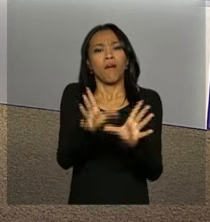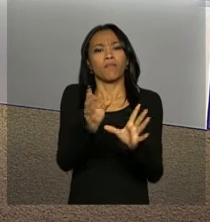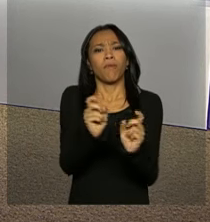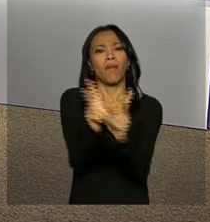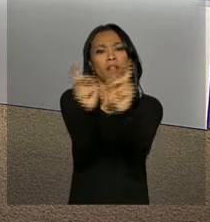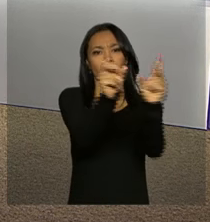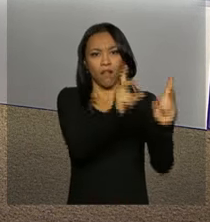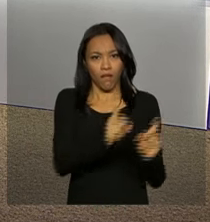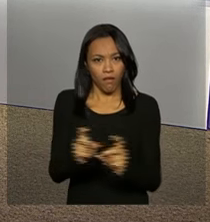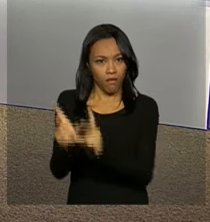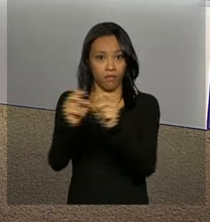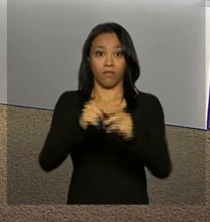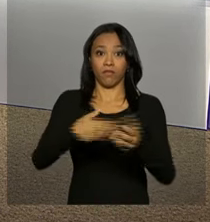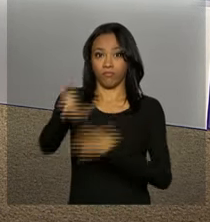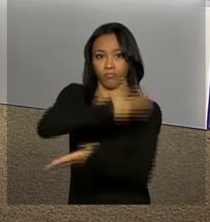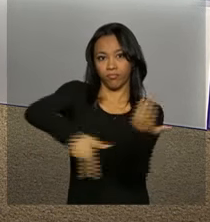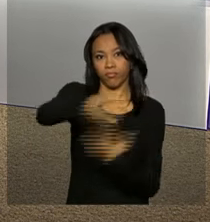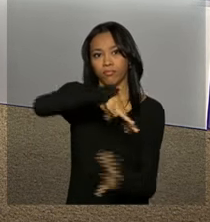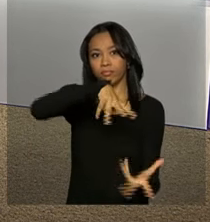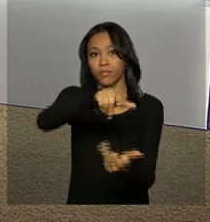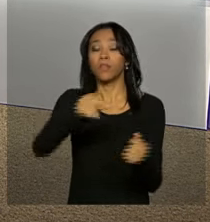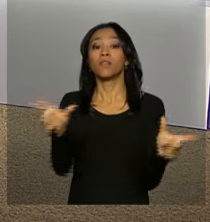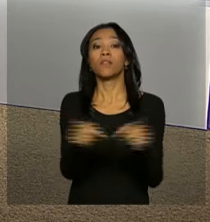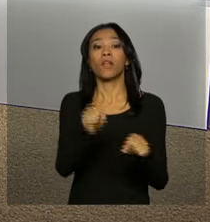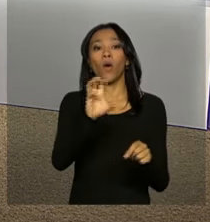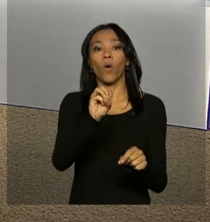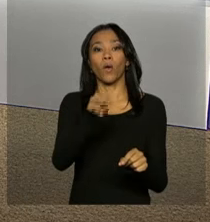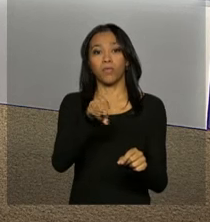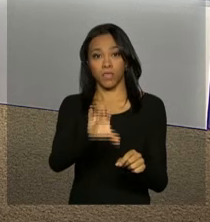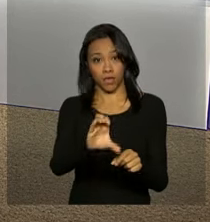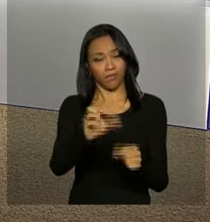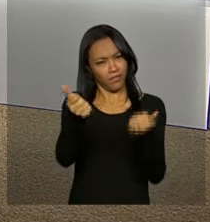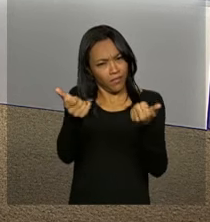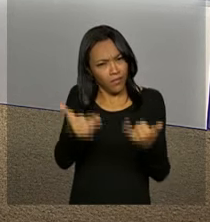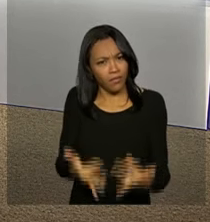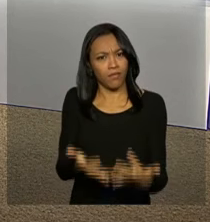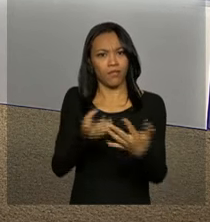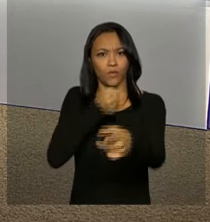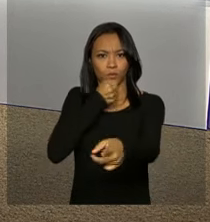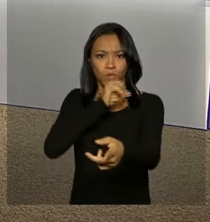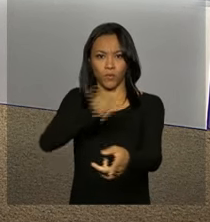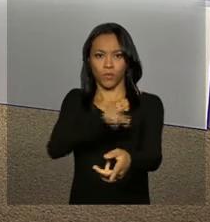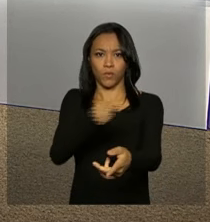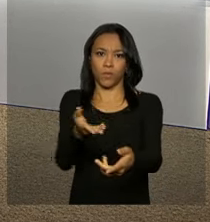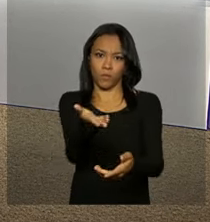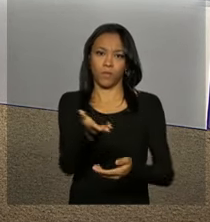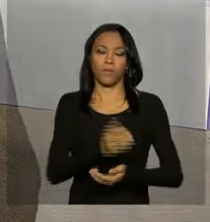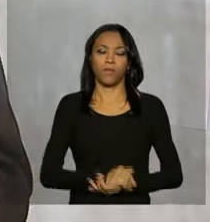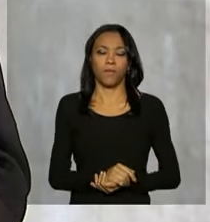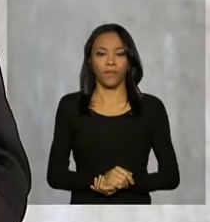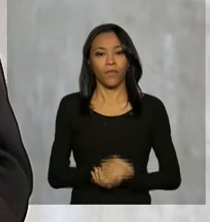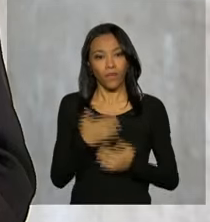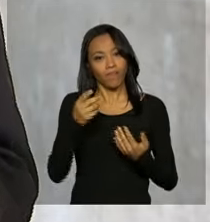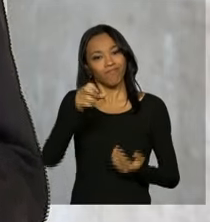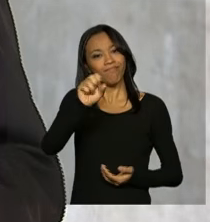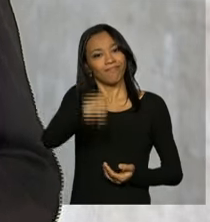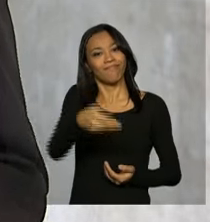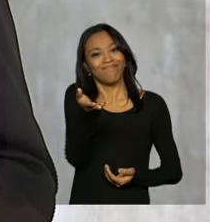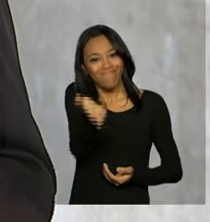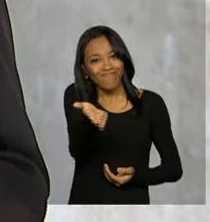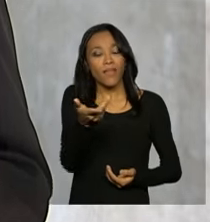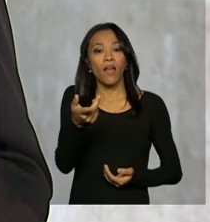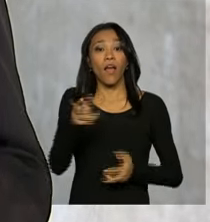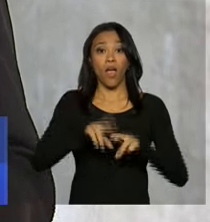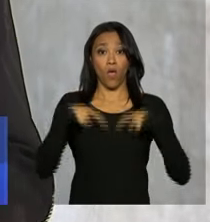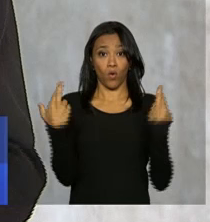da OMC. O repórter João Pedro Neto, ao vivo, tem os detalhes. João Pedro. Oi, Daniela, isso mesmo. Bom, na